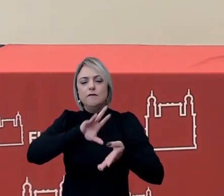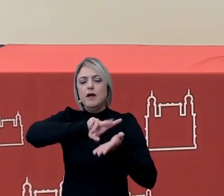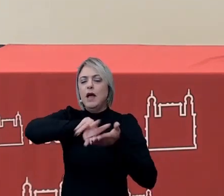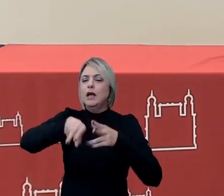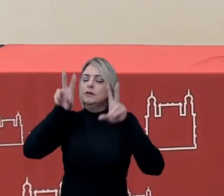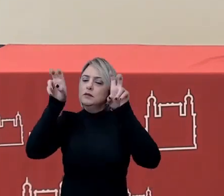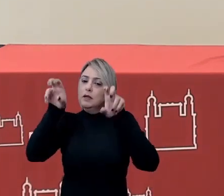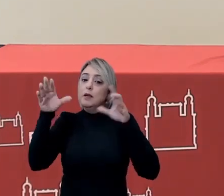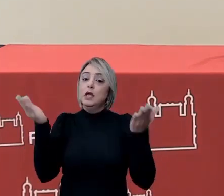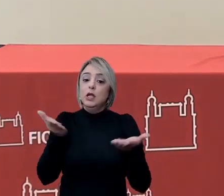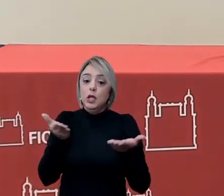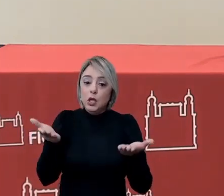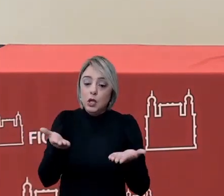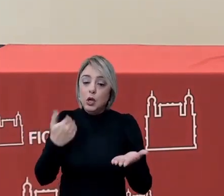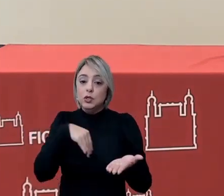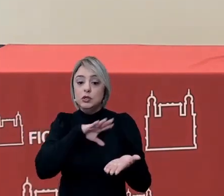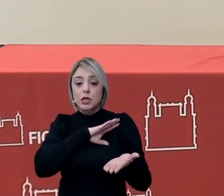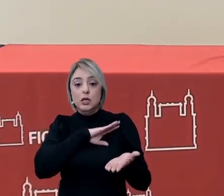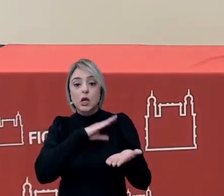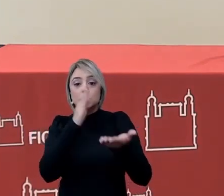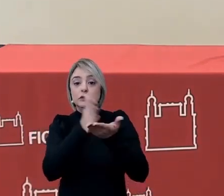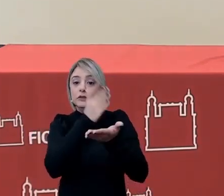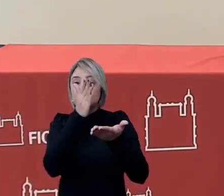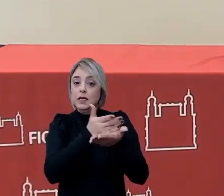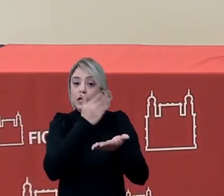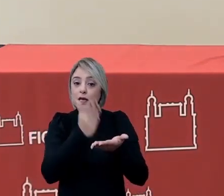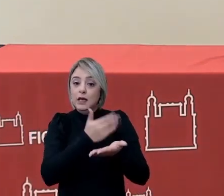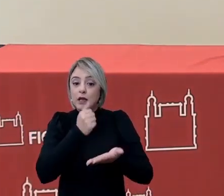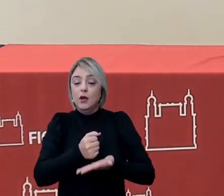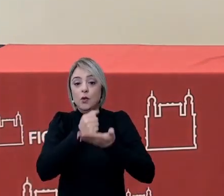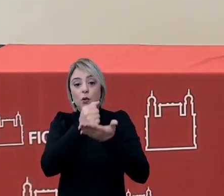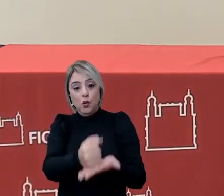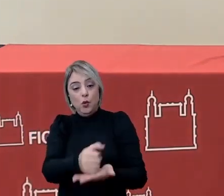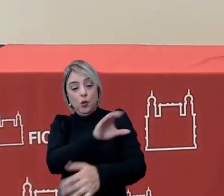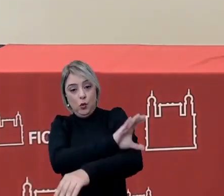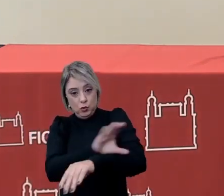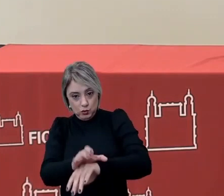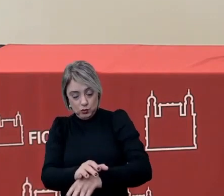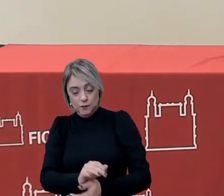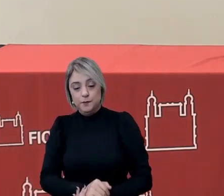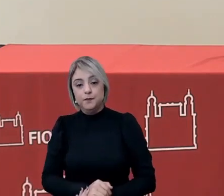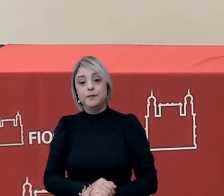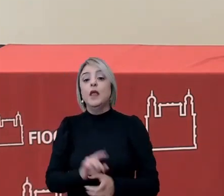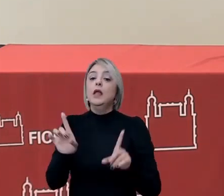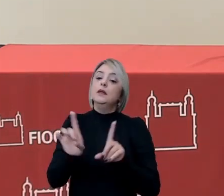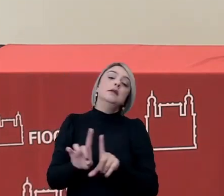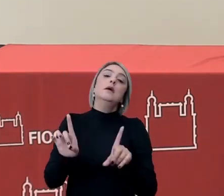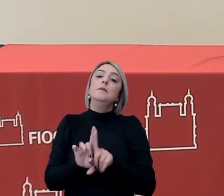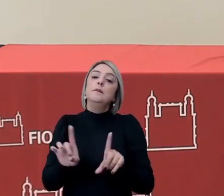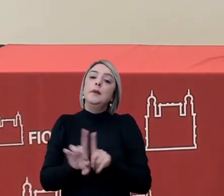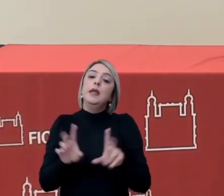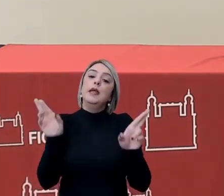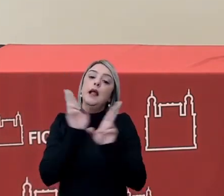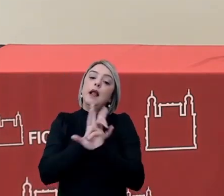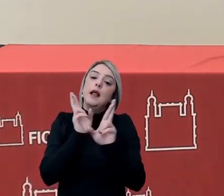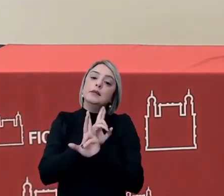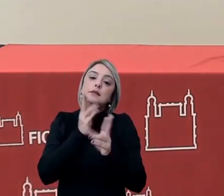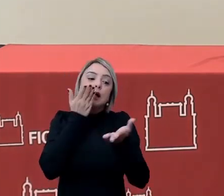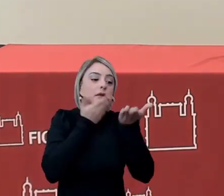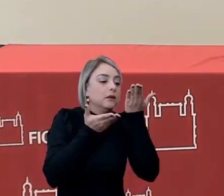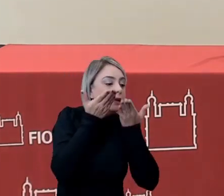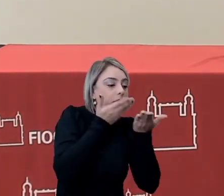que hoje fazem parte das nossas cartilhas e que subsidiam o curso além disso com relação ao